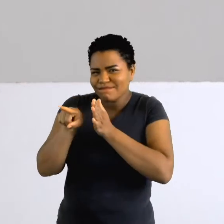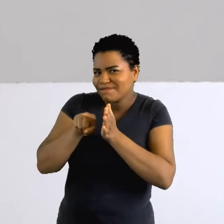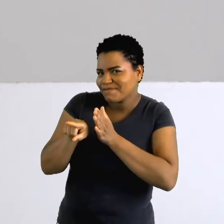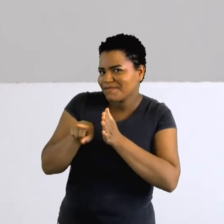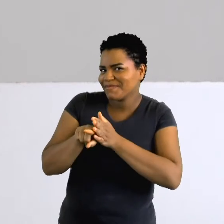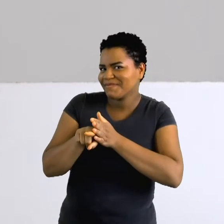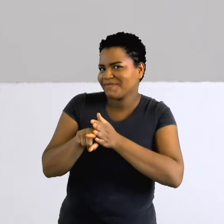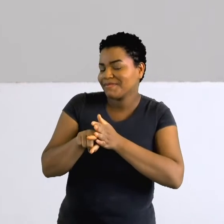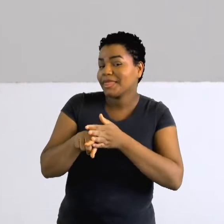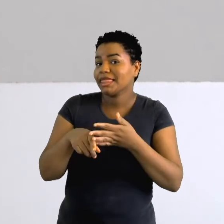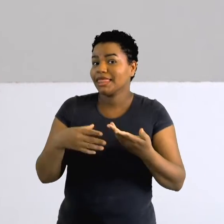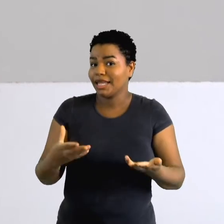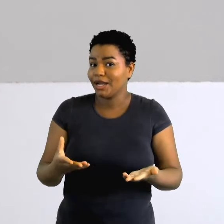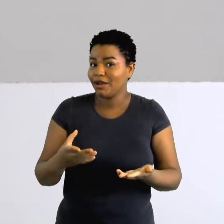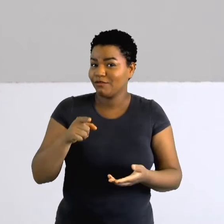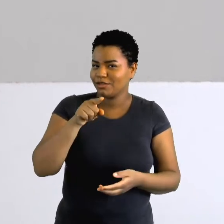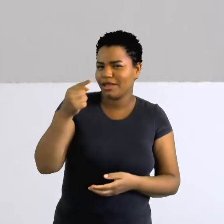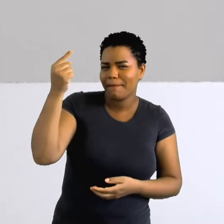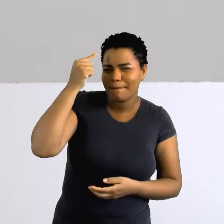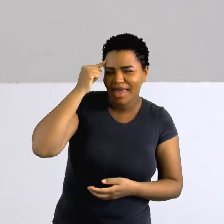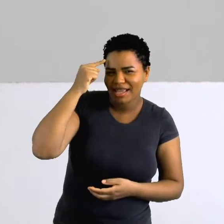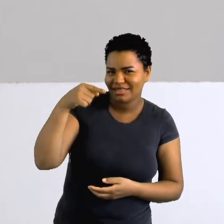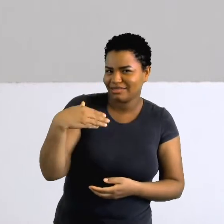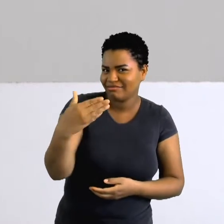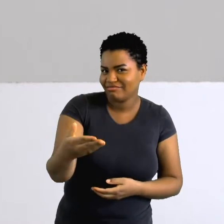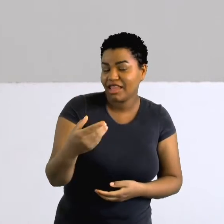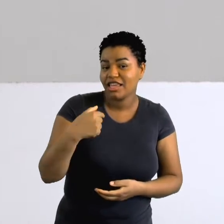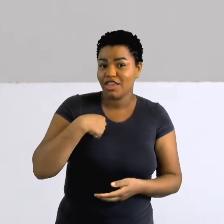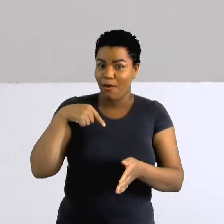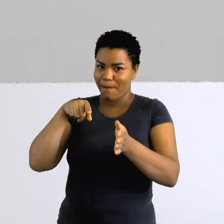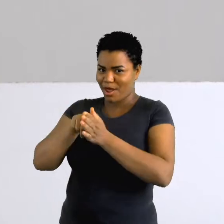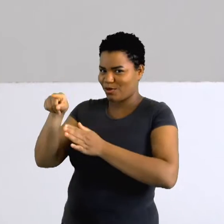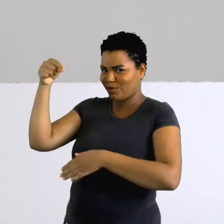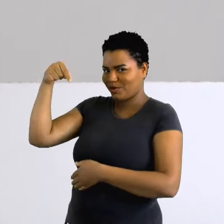assim, você pensa daí e eu pergunto daqui.